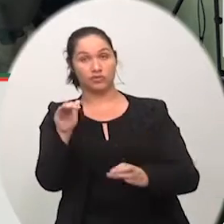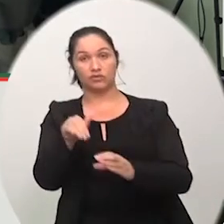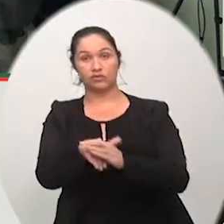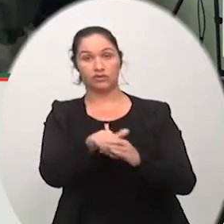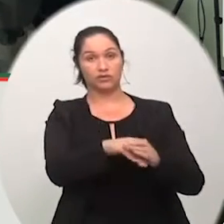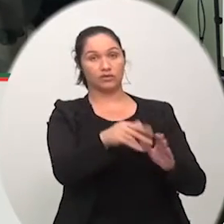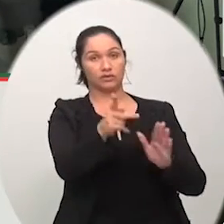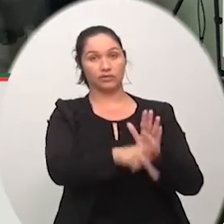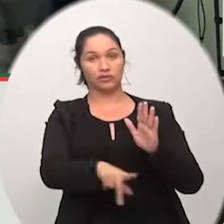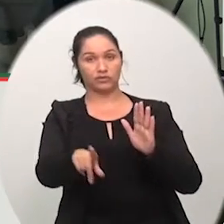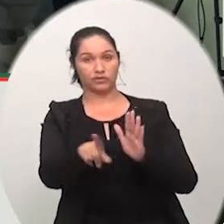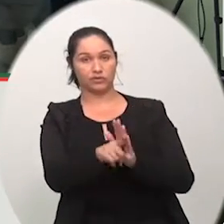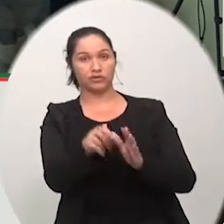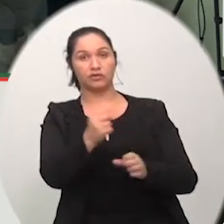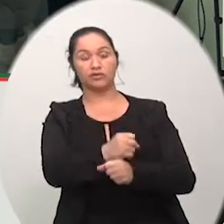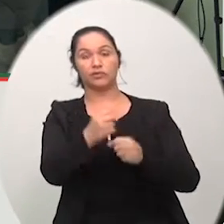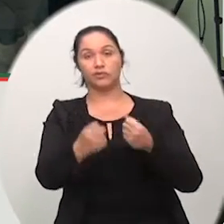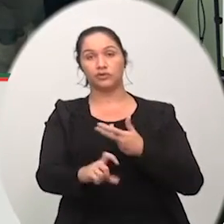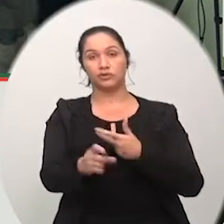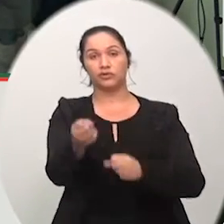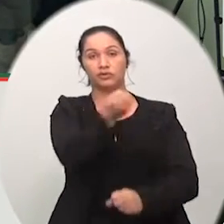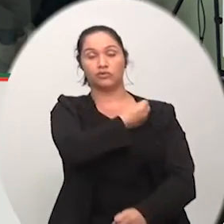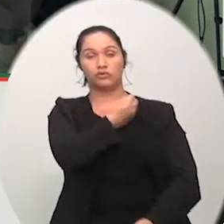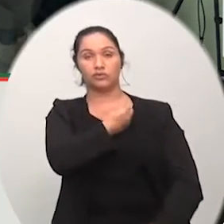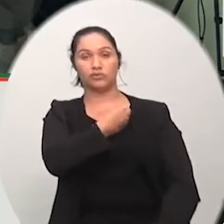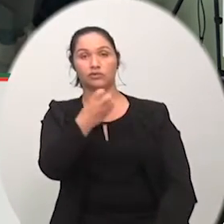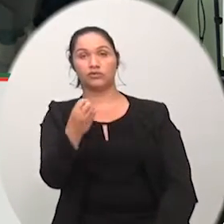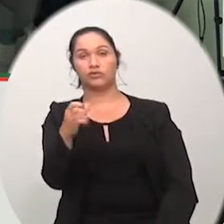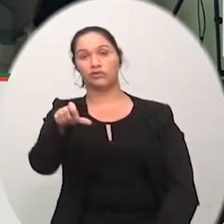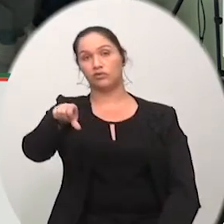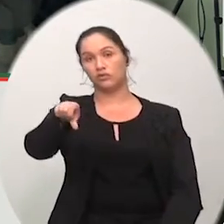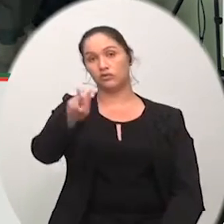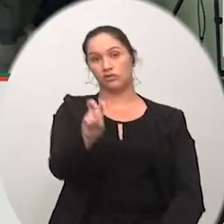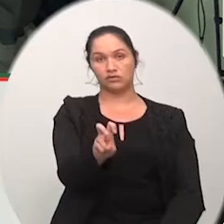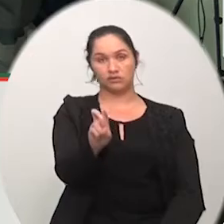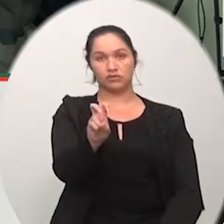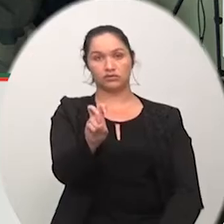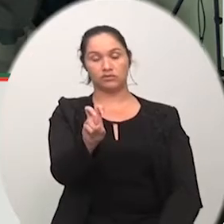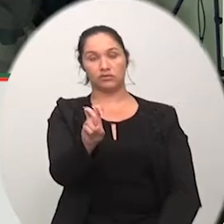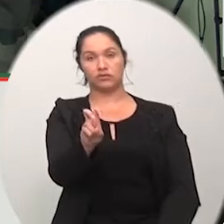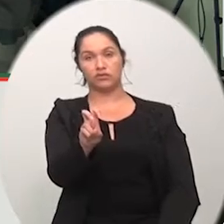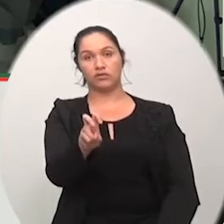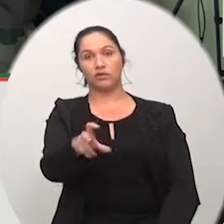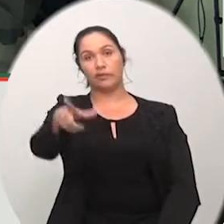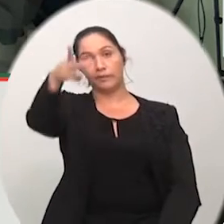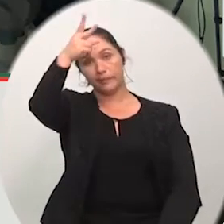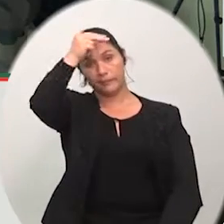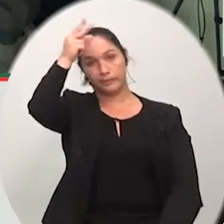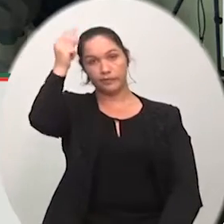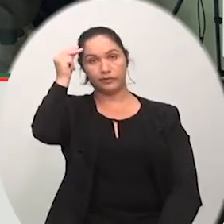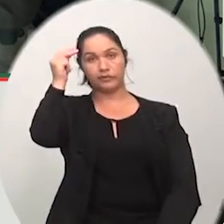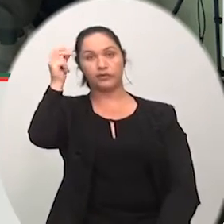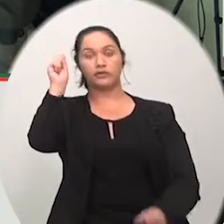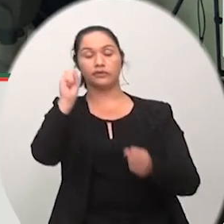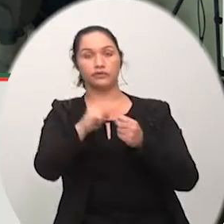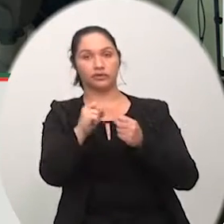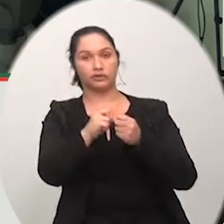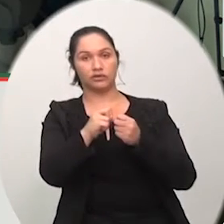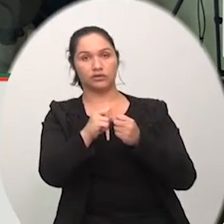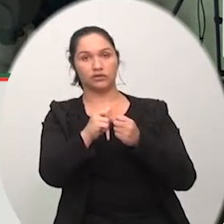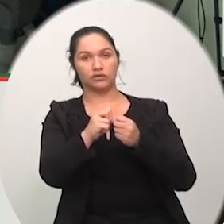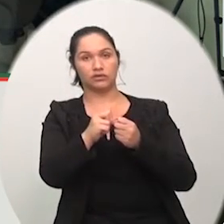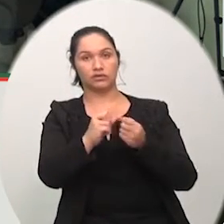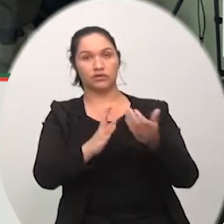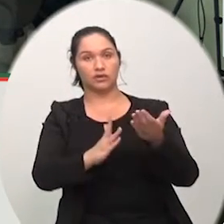votação o projeto de lei do executivo P.E.095 barra 18 encaminhado pelo prefeito municipal que